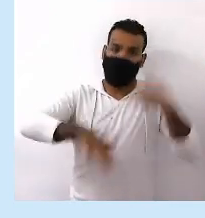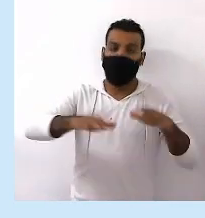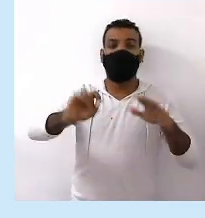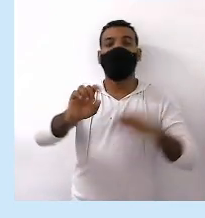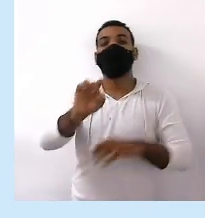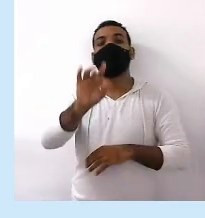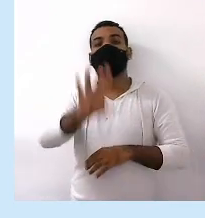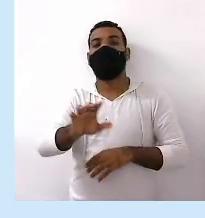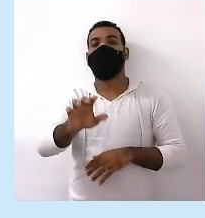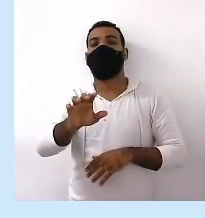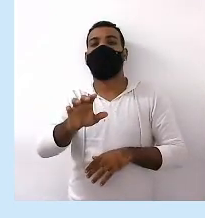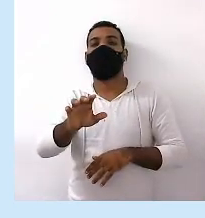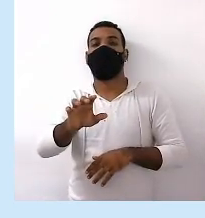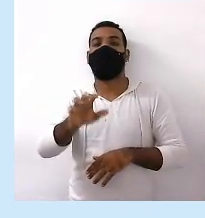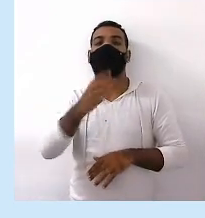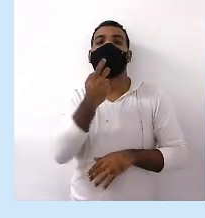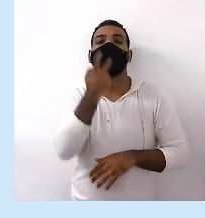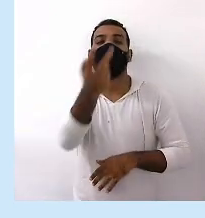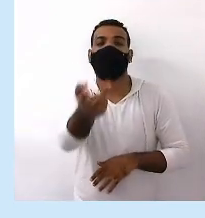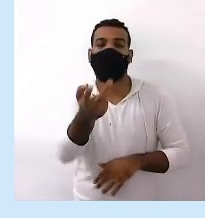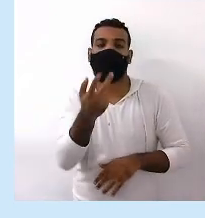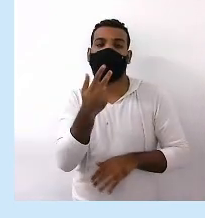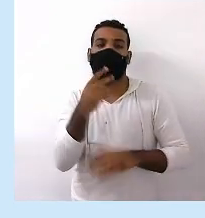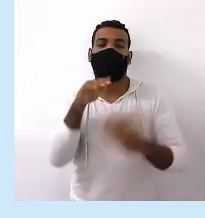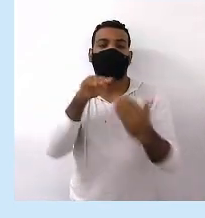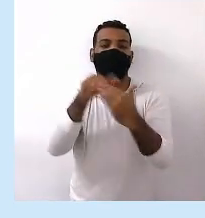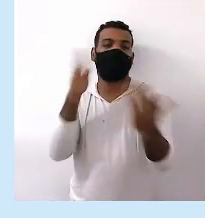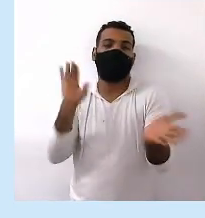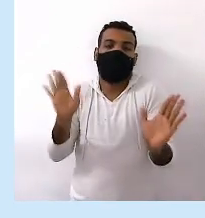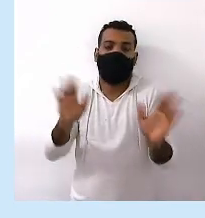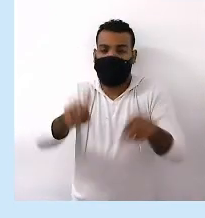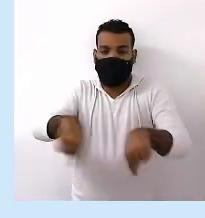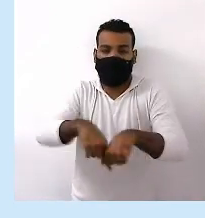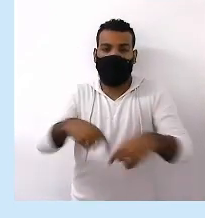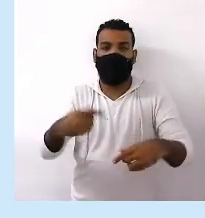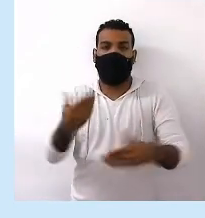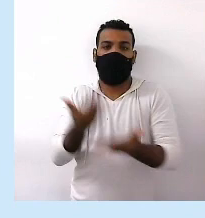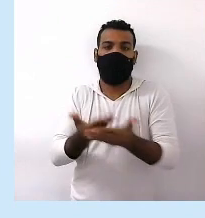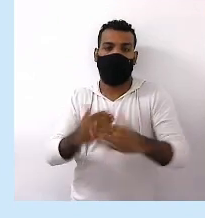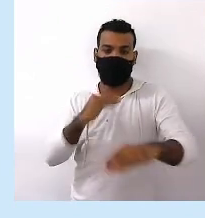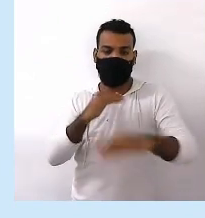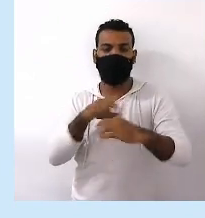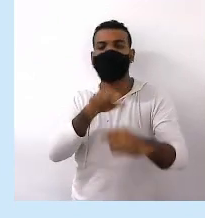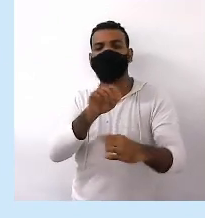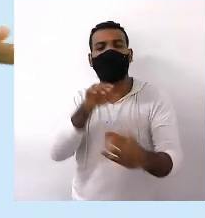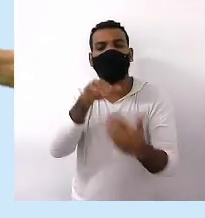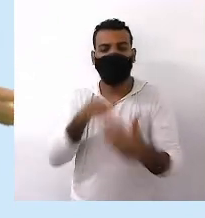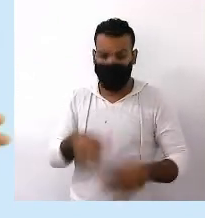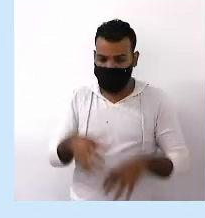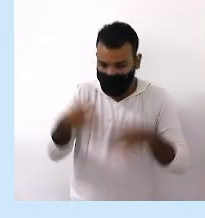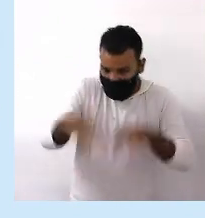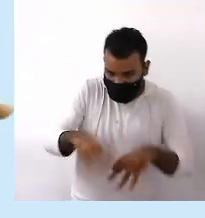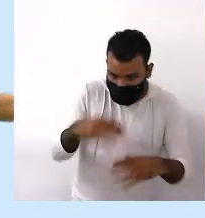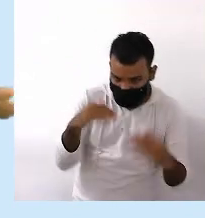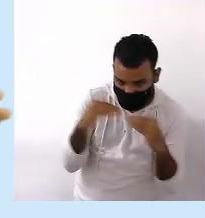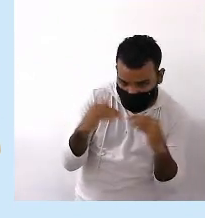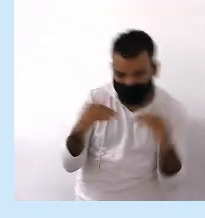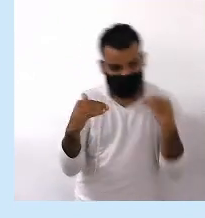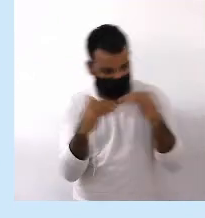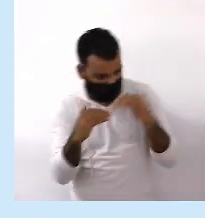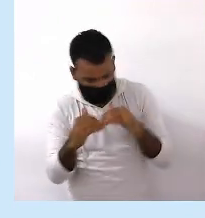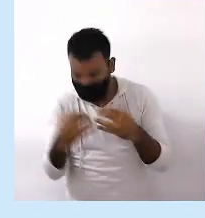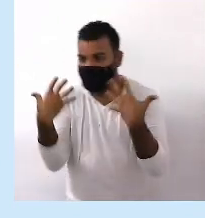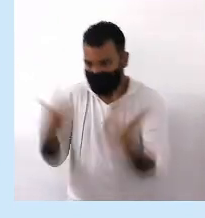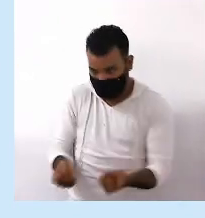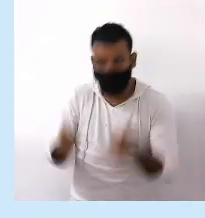verbalizadas Acordadas Até mesmo Na sala de aula Professor e aluno Estabelecendo regras Normas